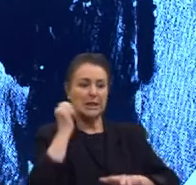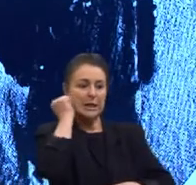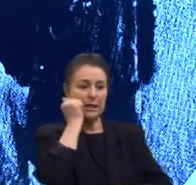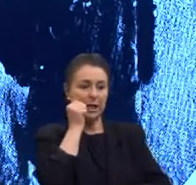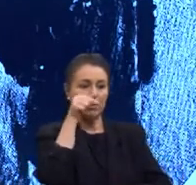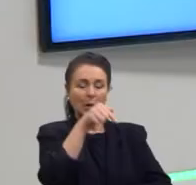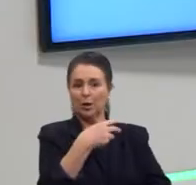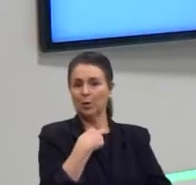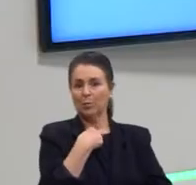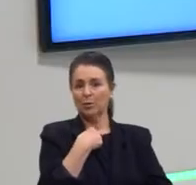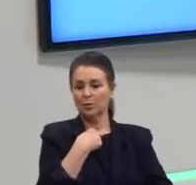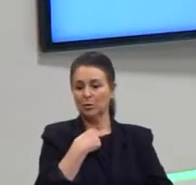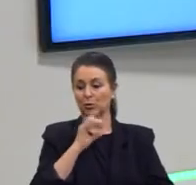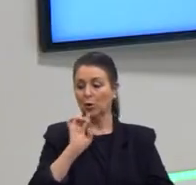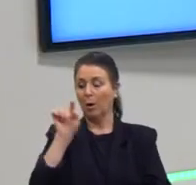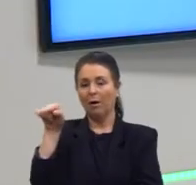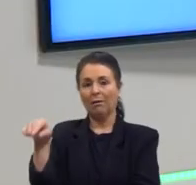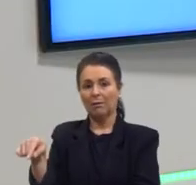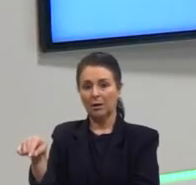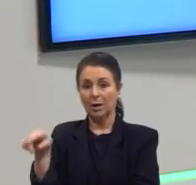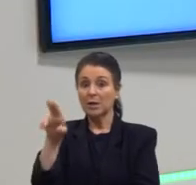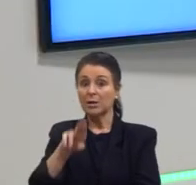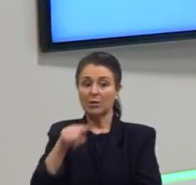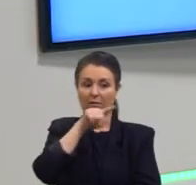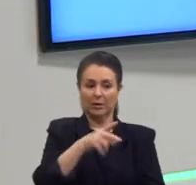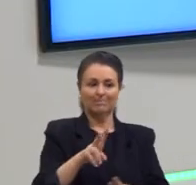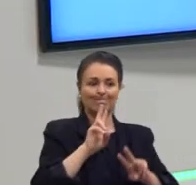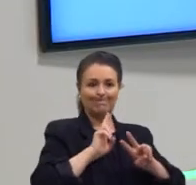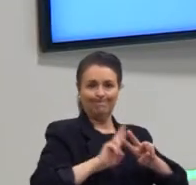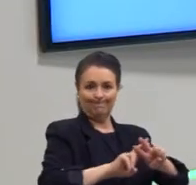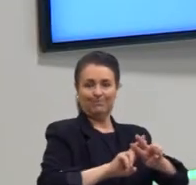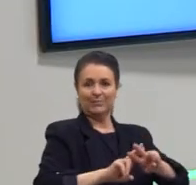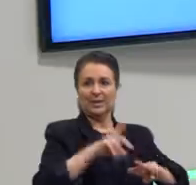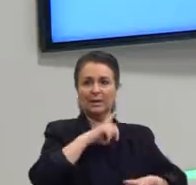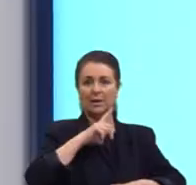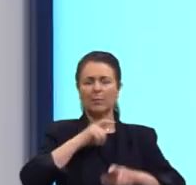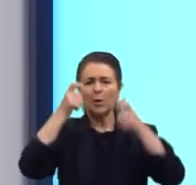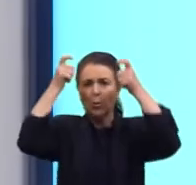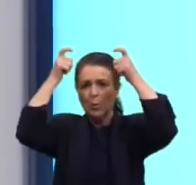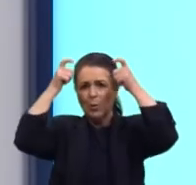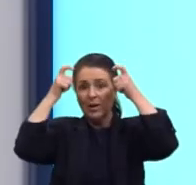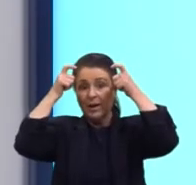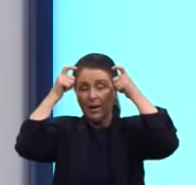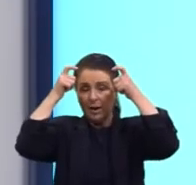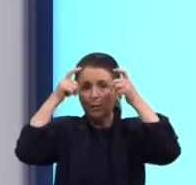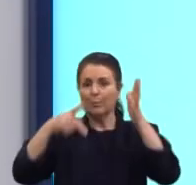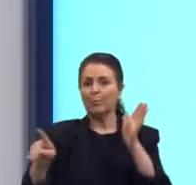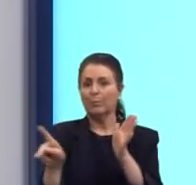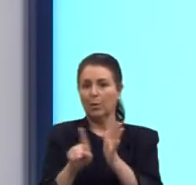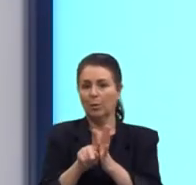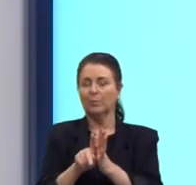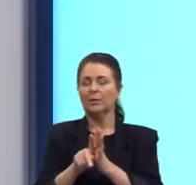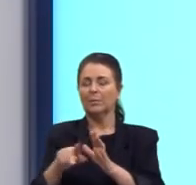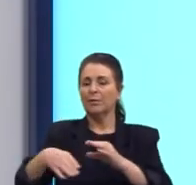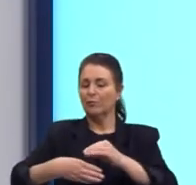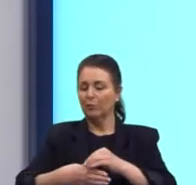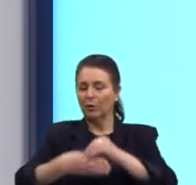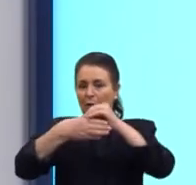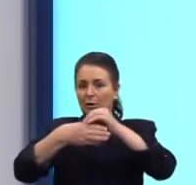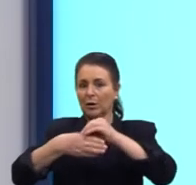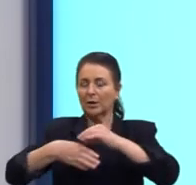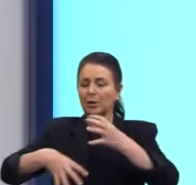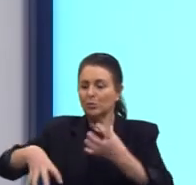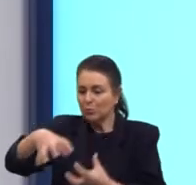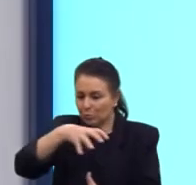ali, nessa outra imagem, o rei Bambata, que foi um rei que também liderou uma revolta e influenciou